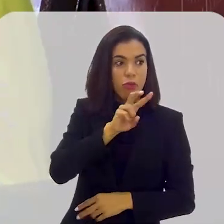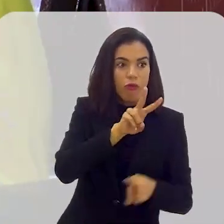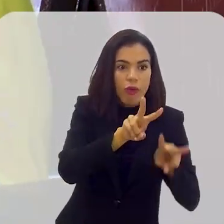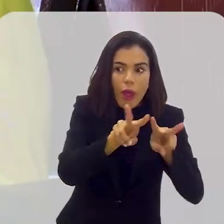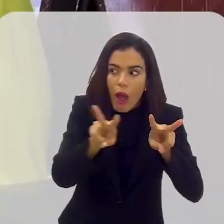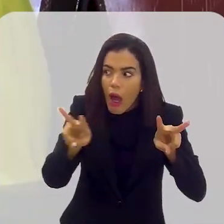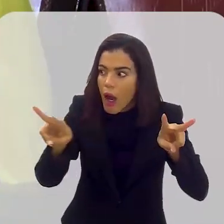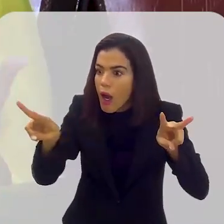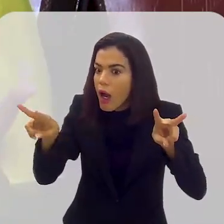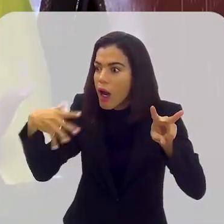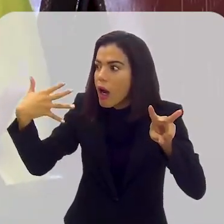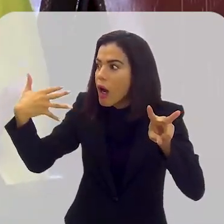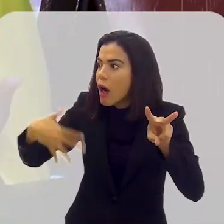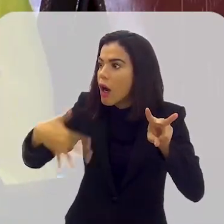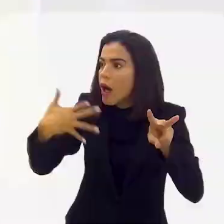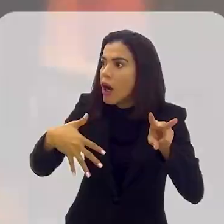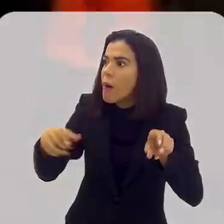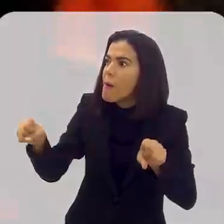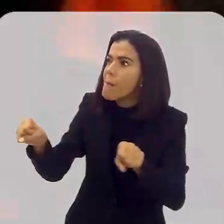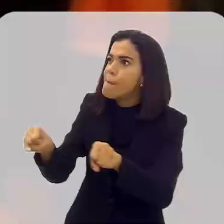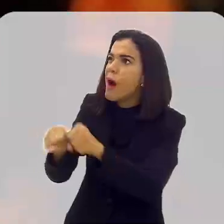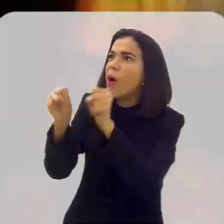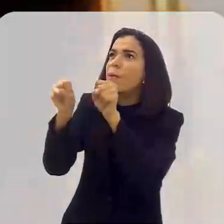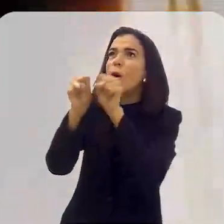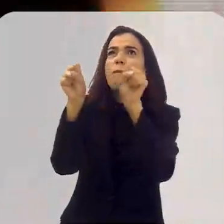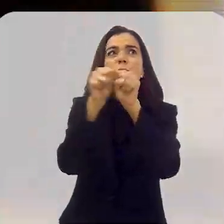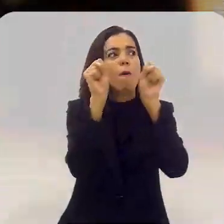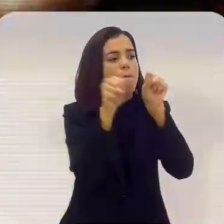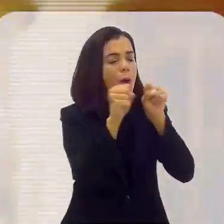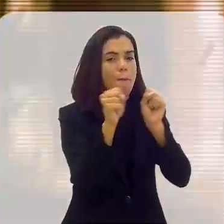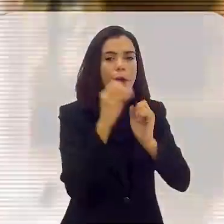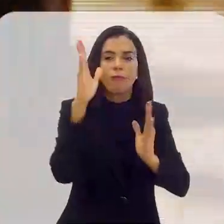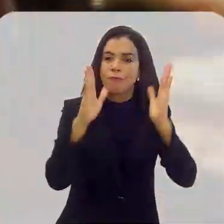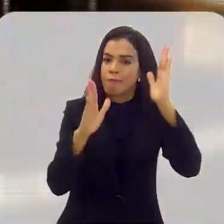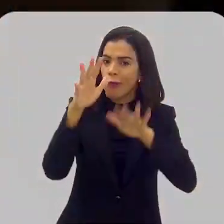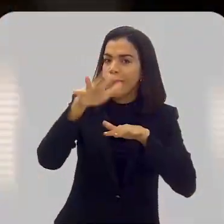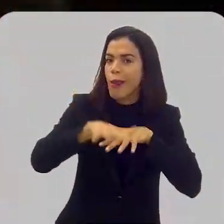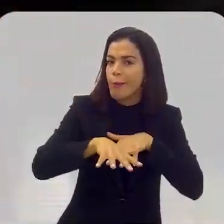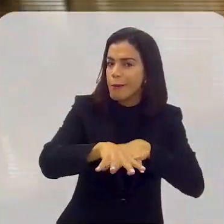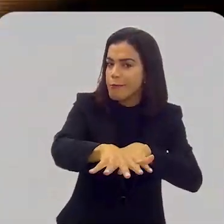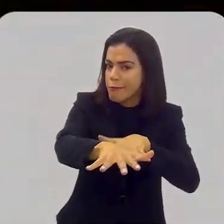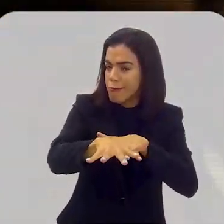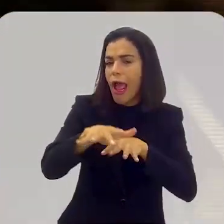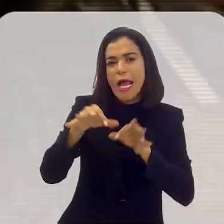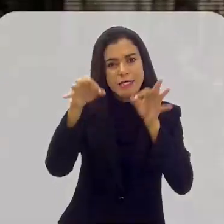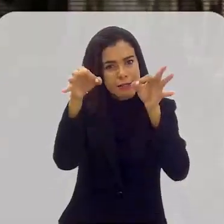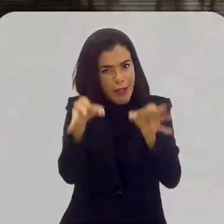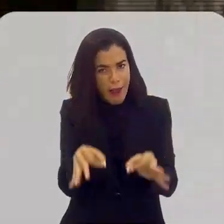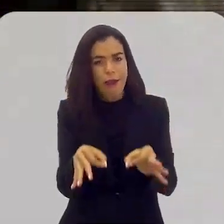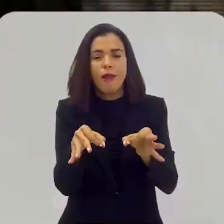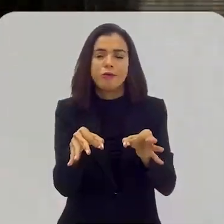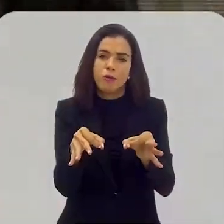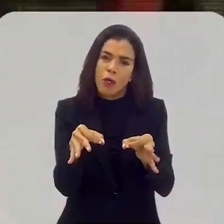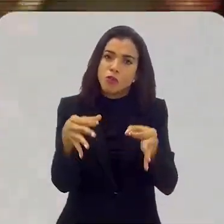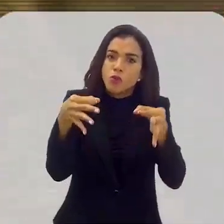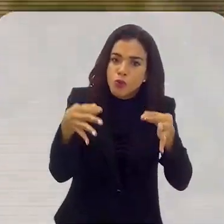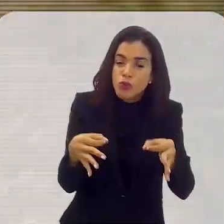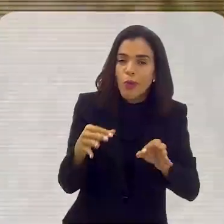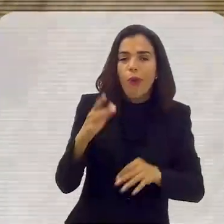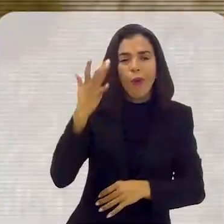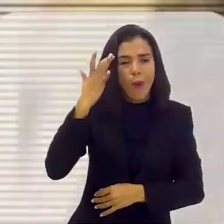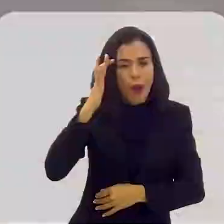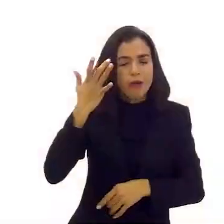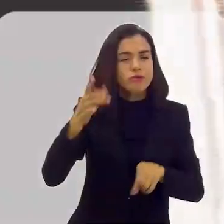ver o quanto essa casa foi danificada durante as manifestações. As manifestações são legítimas,